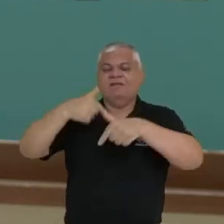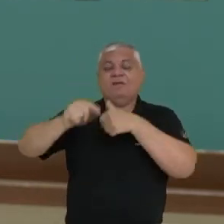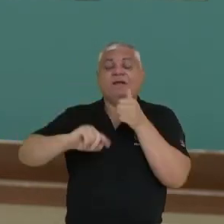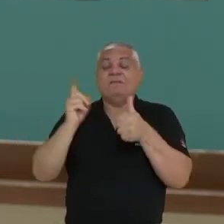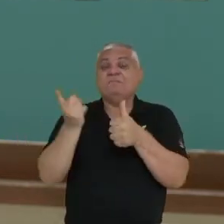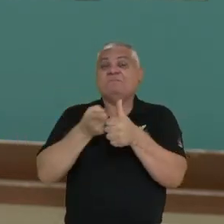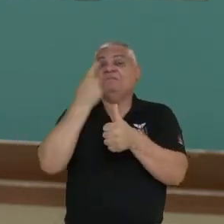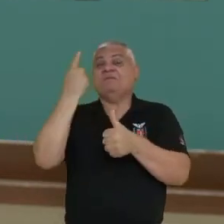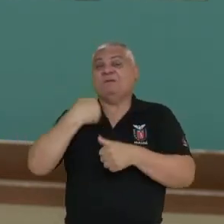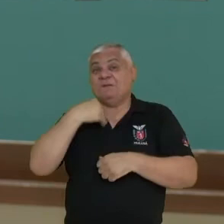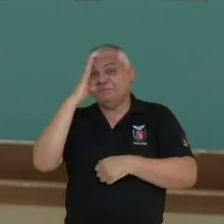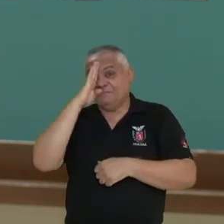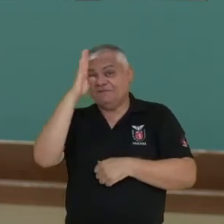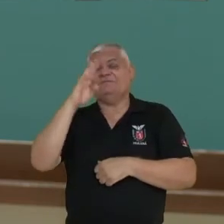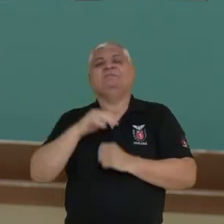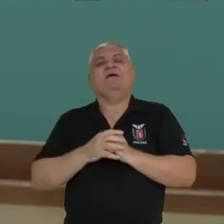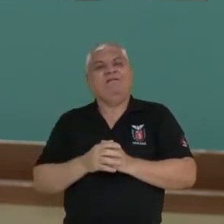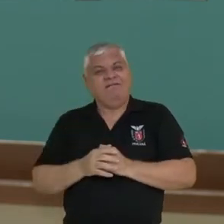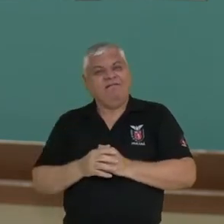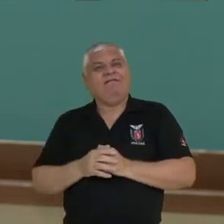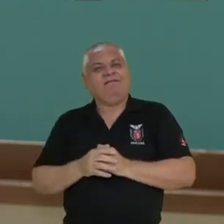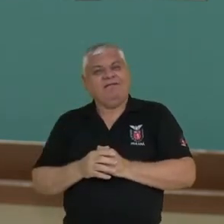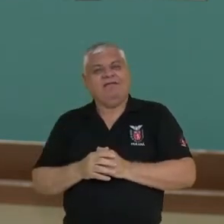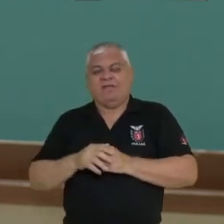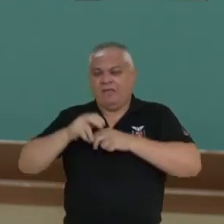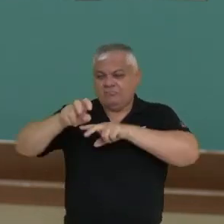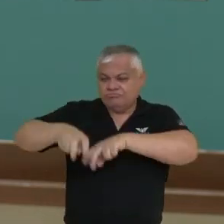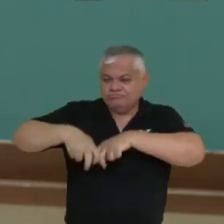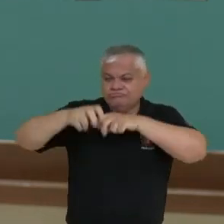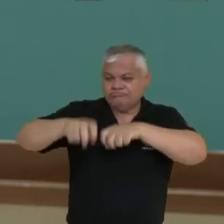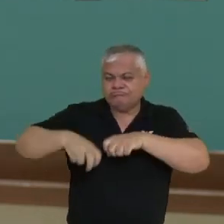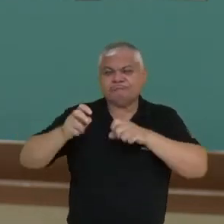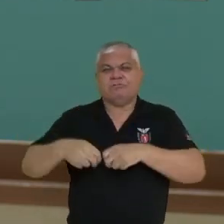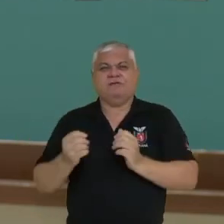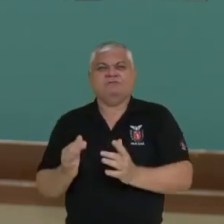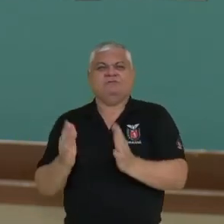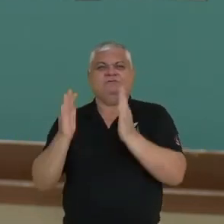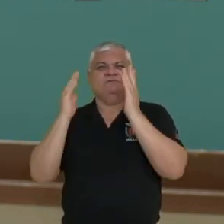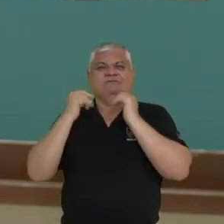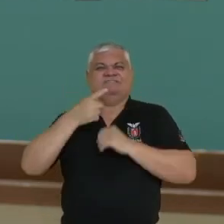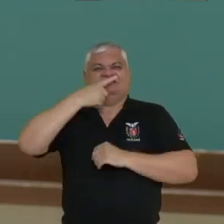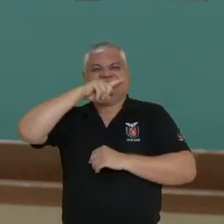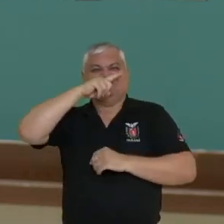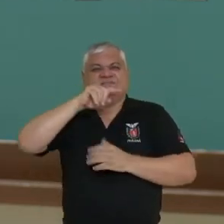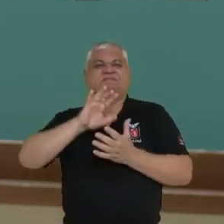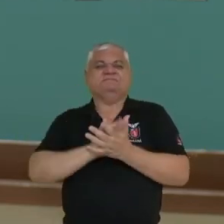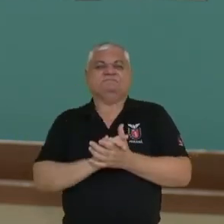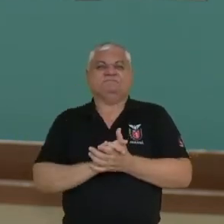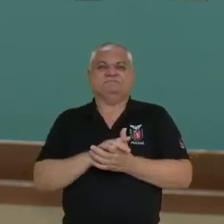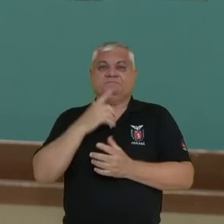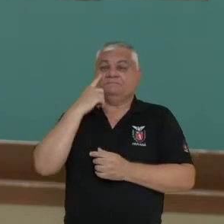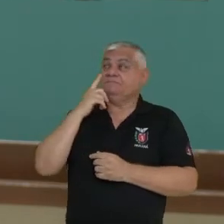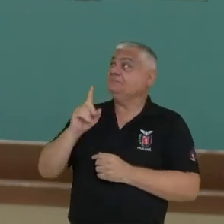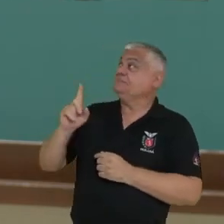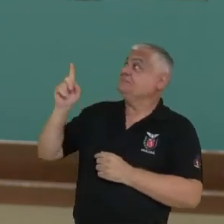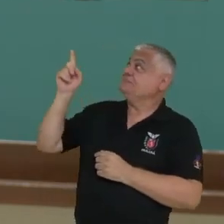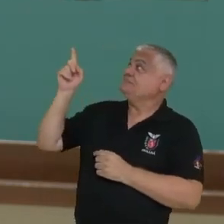portugueses foi o cultivo da cana-de-açúcar desenvolvido na região Nordeste. E aí a gente tem ali então